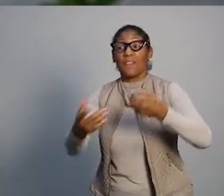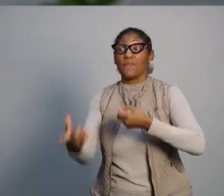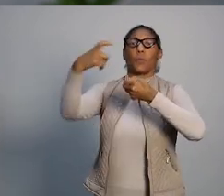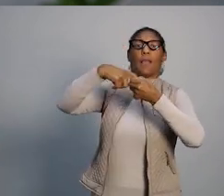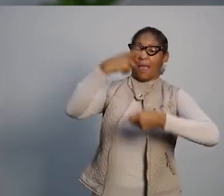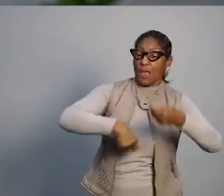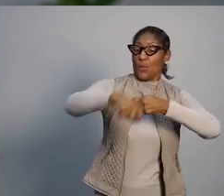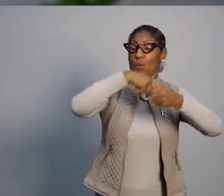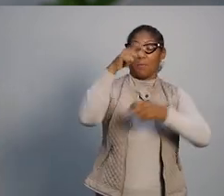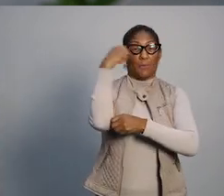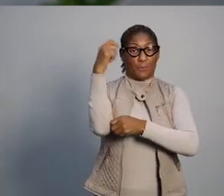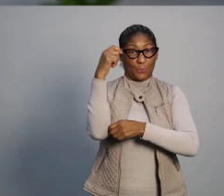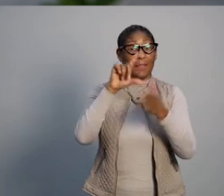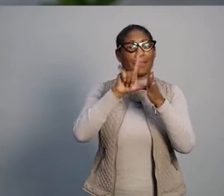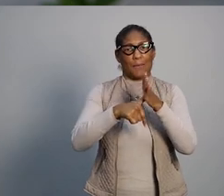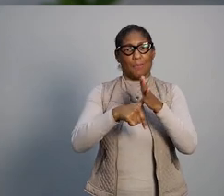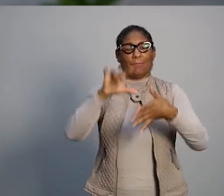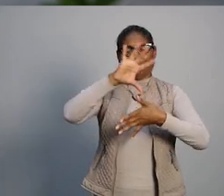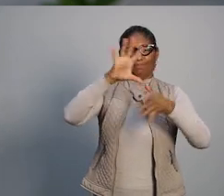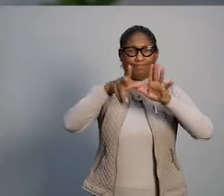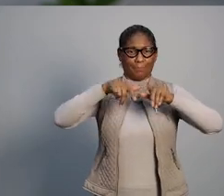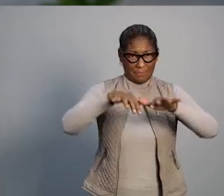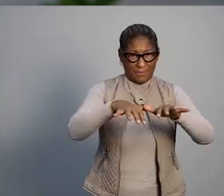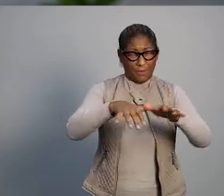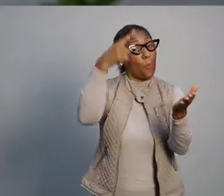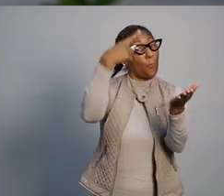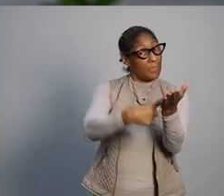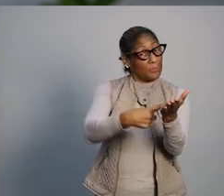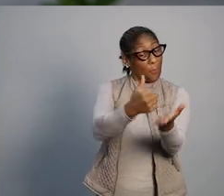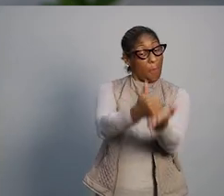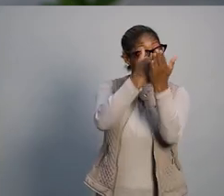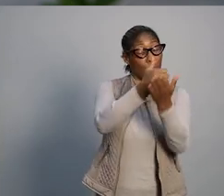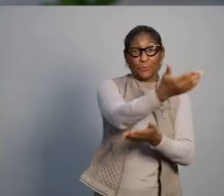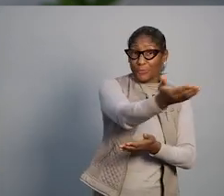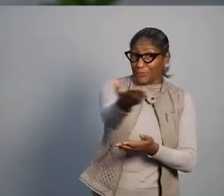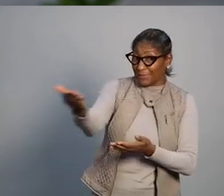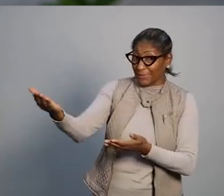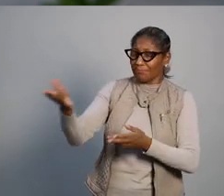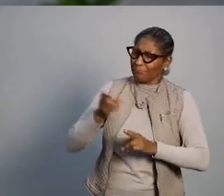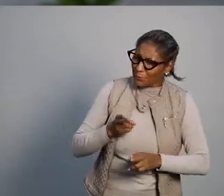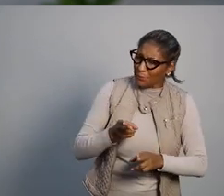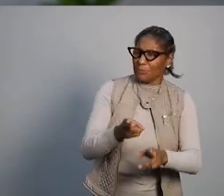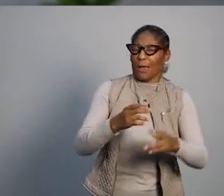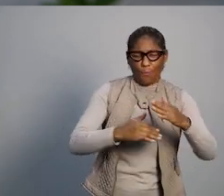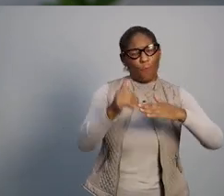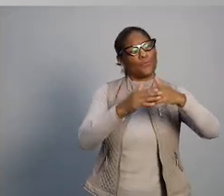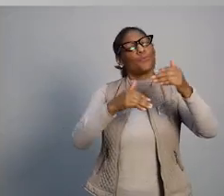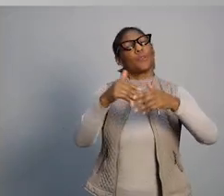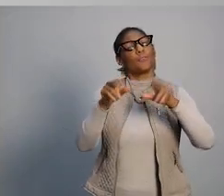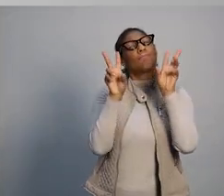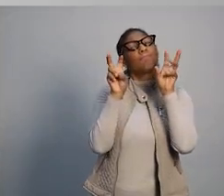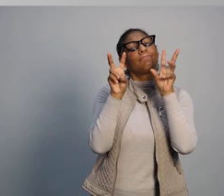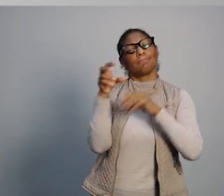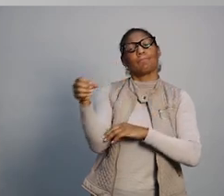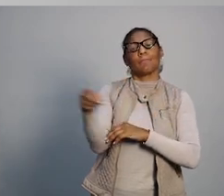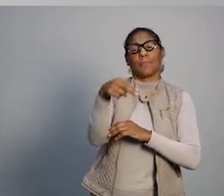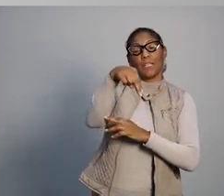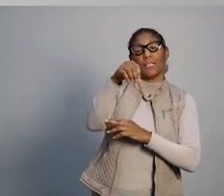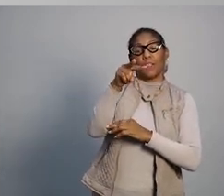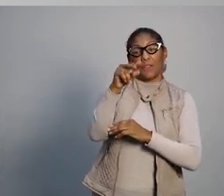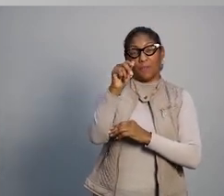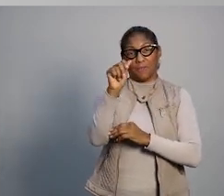-pandemia. Nós contamos com o apoio de vocês para seguir construindo novas façanhas. www